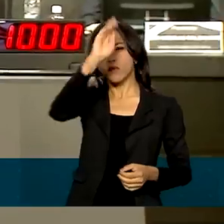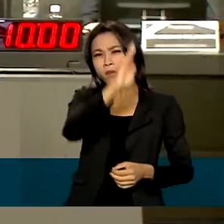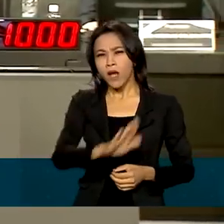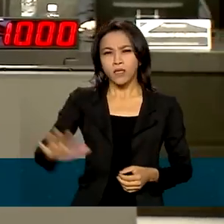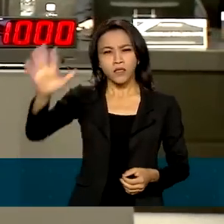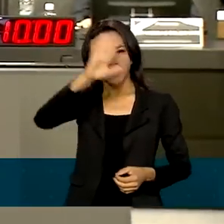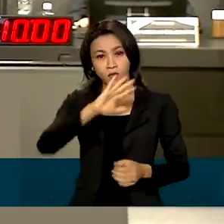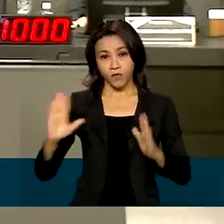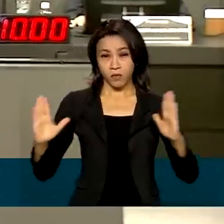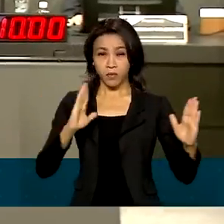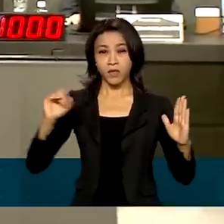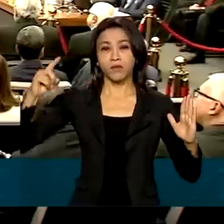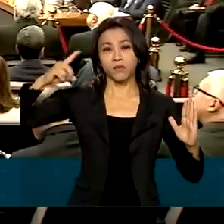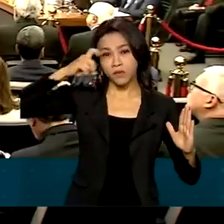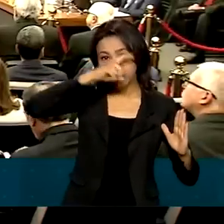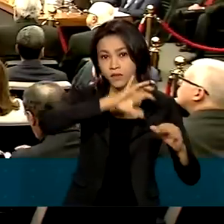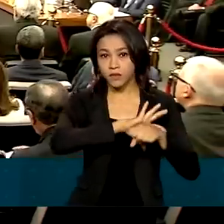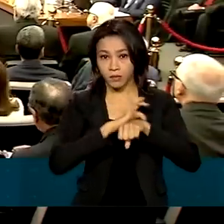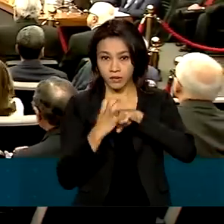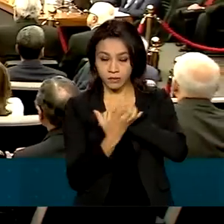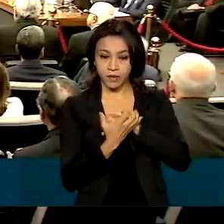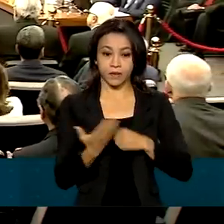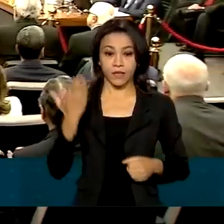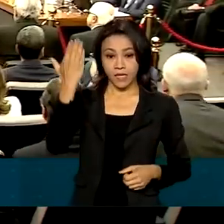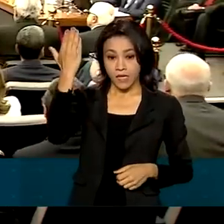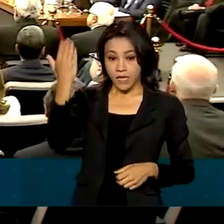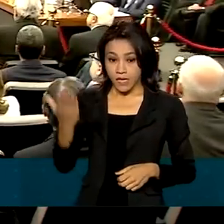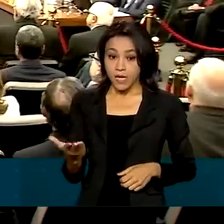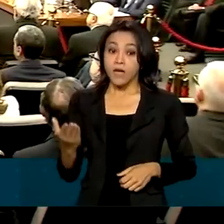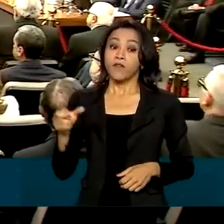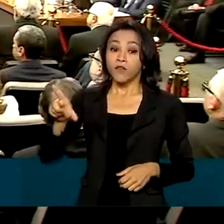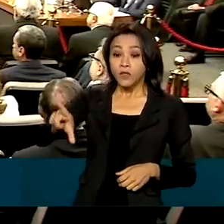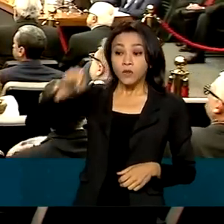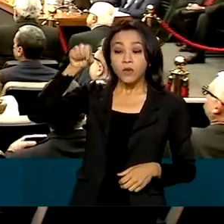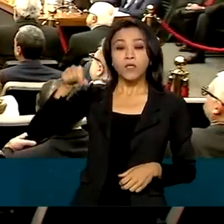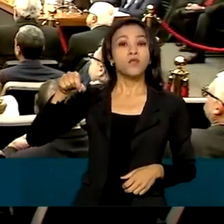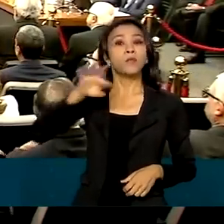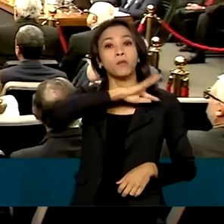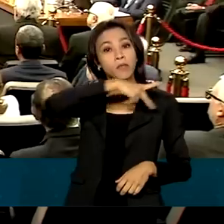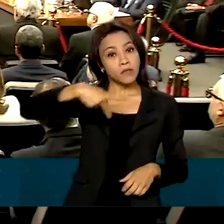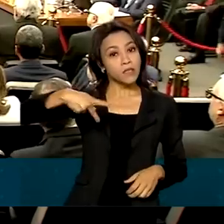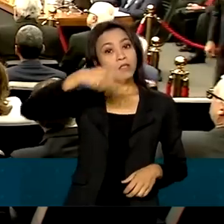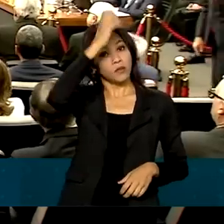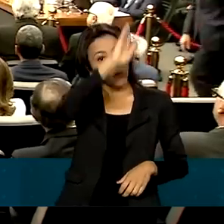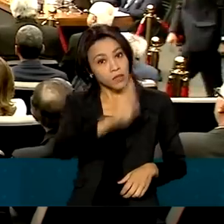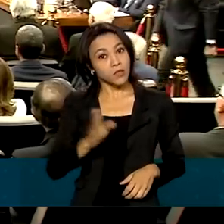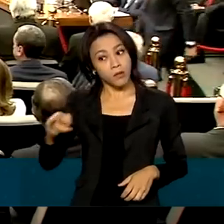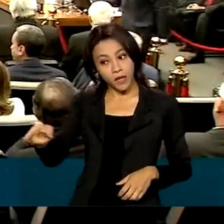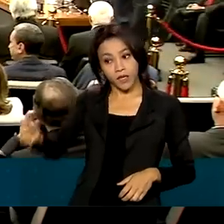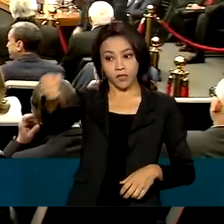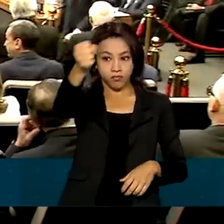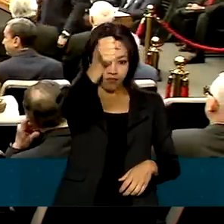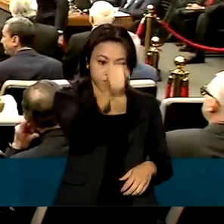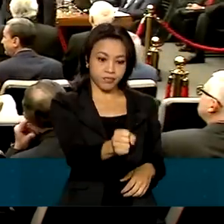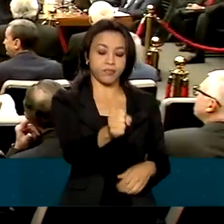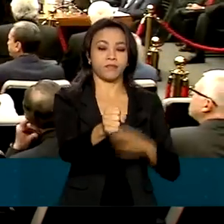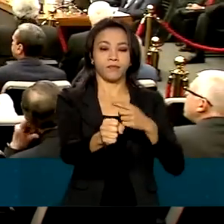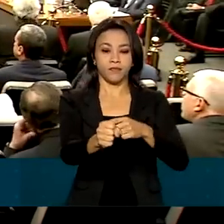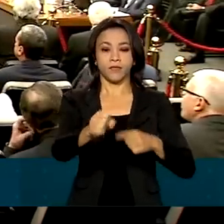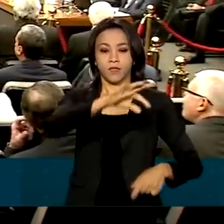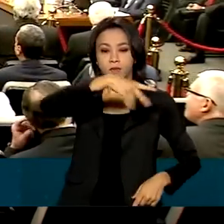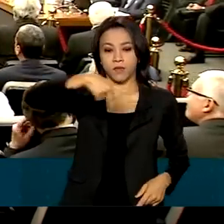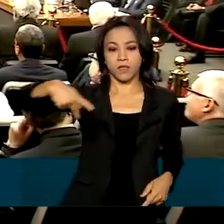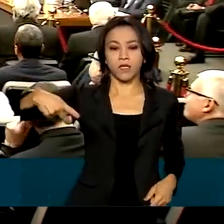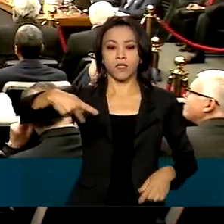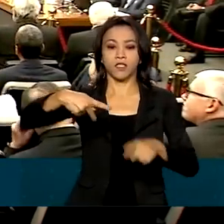período mais crítico da pandemia. Salomão foi nomeado pela presidência da República para comandar a Corregidoria Nacional de Justiça